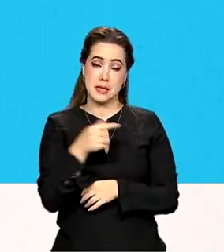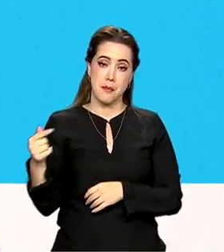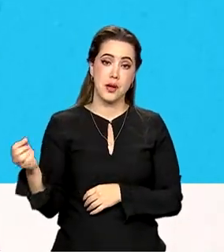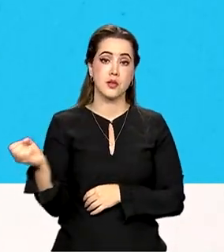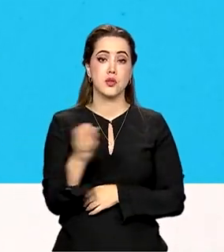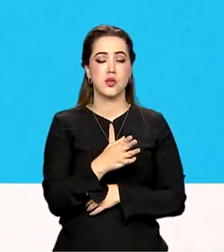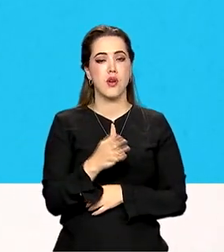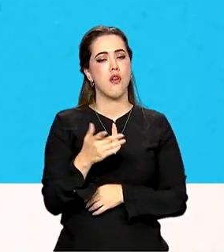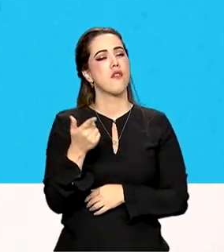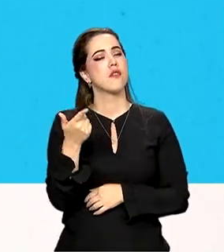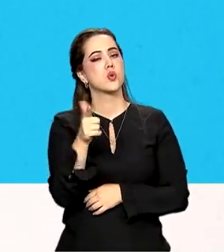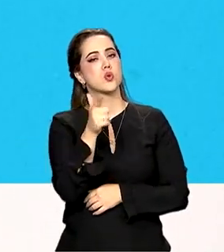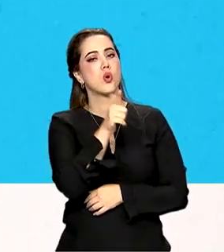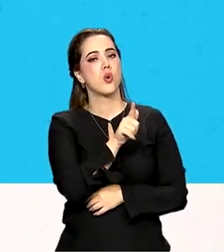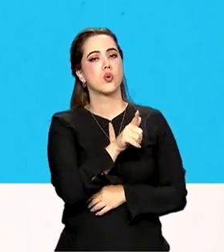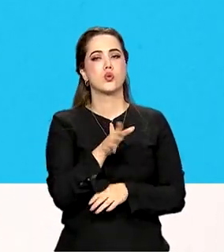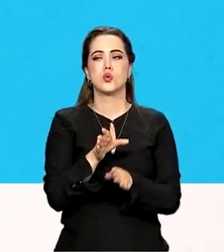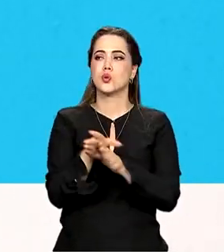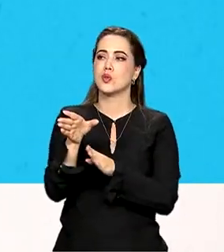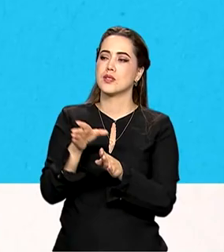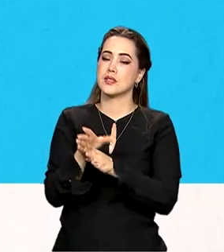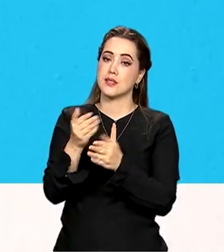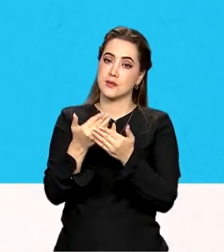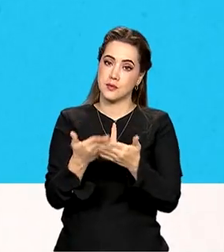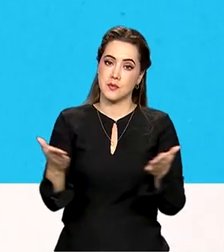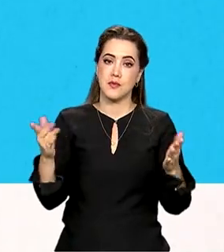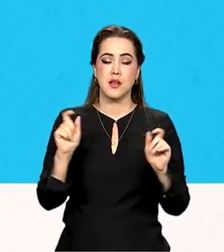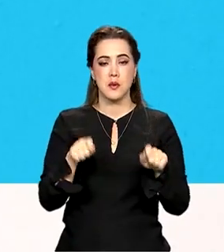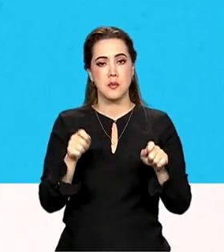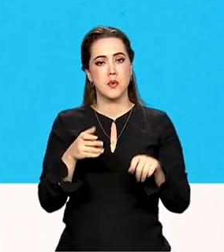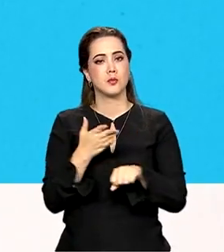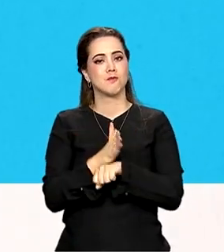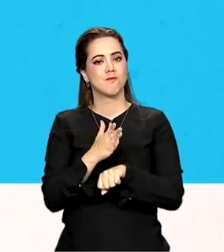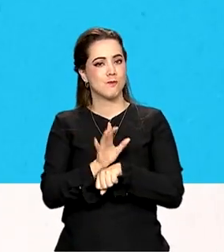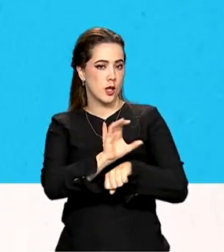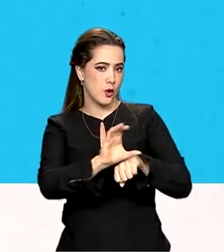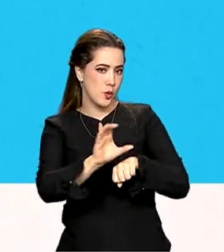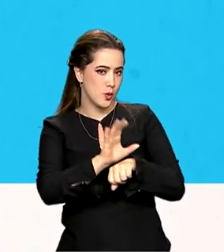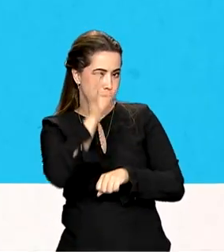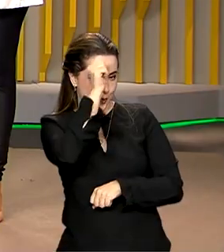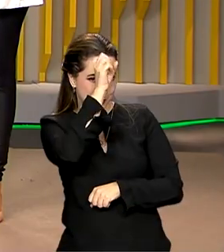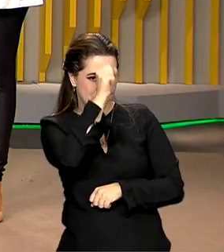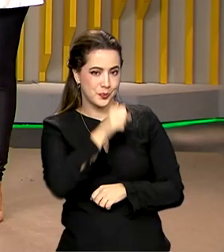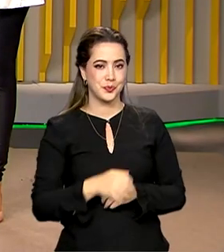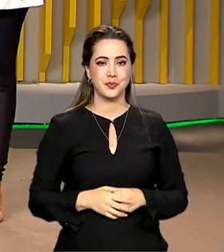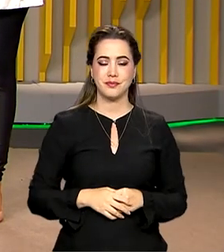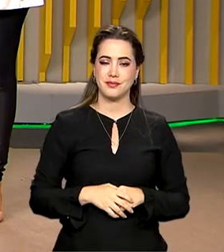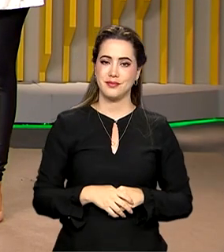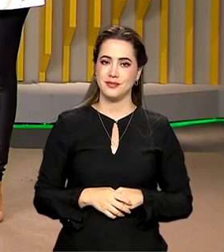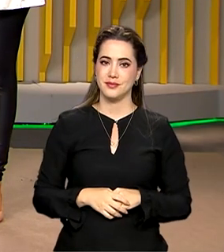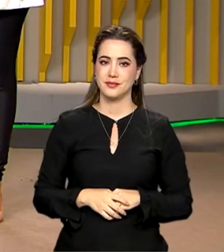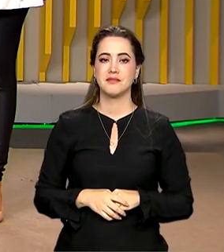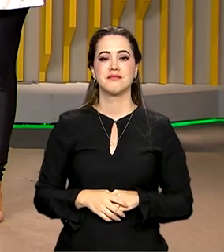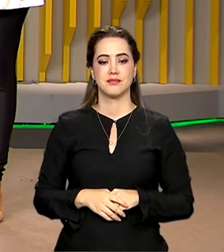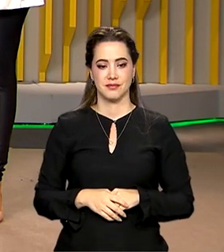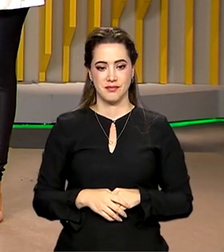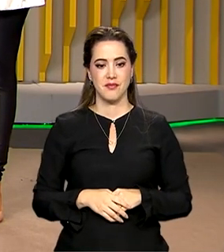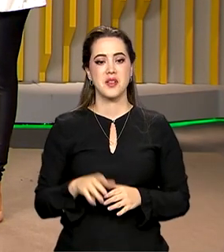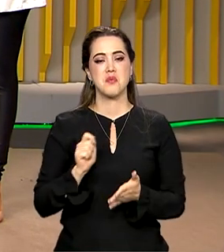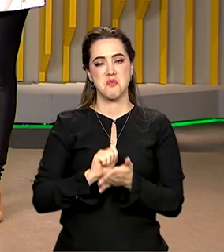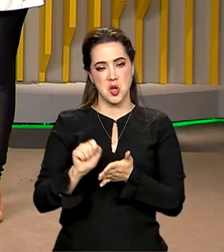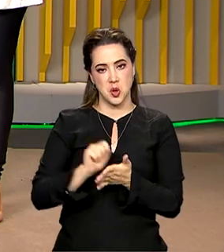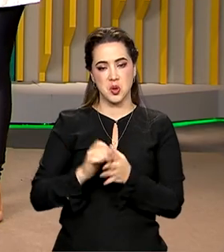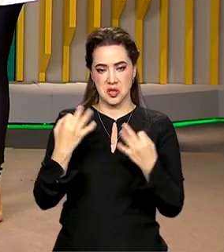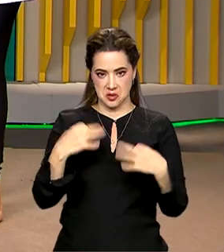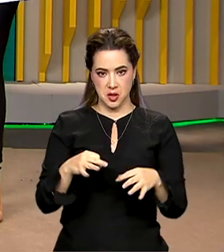cheia de outras lindas dicas para que você se capacite. Tchauzinho. Dicas anotadas, hein, Roberto?